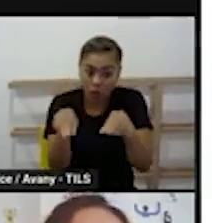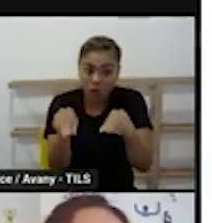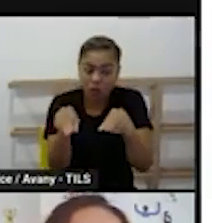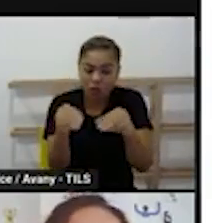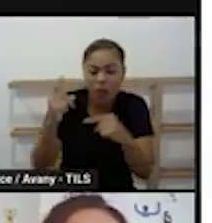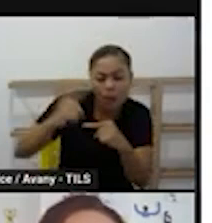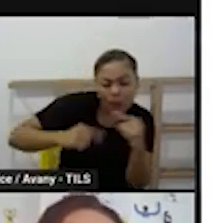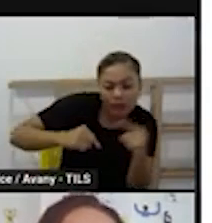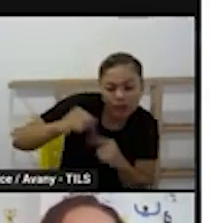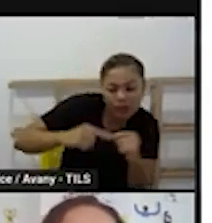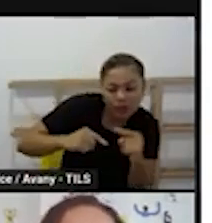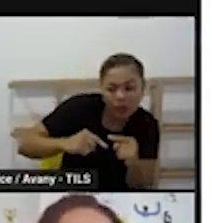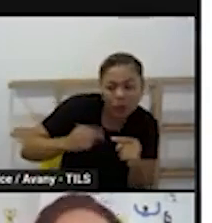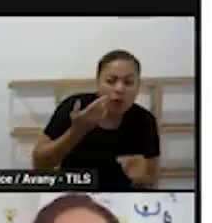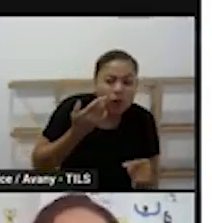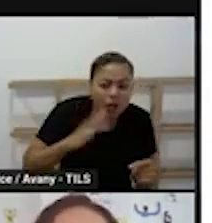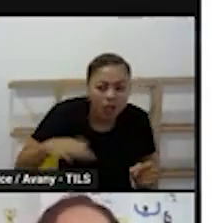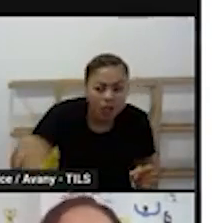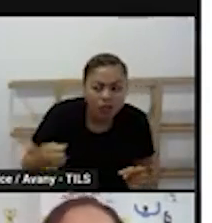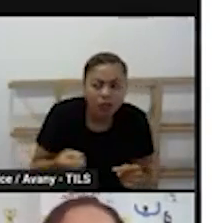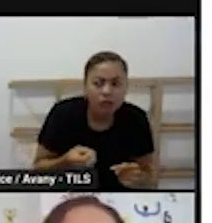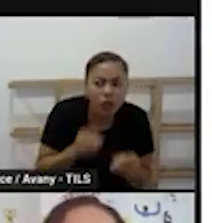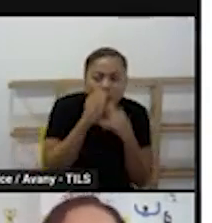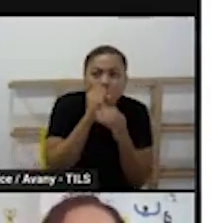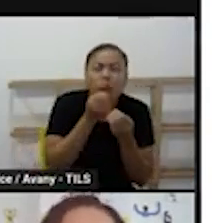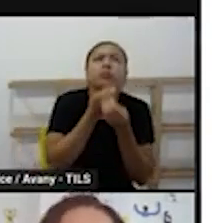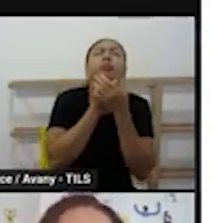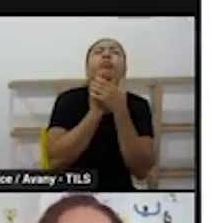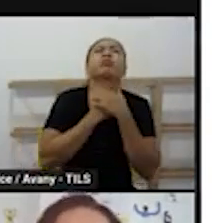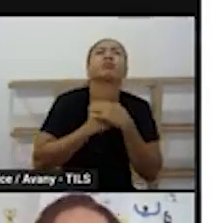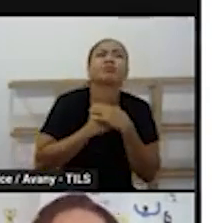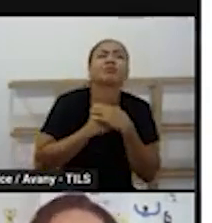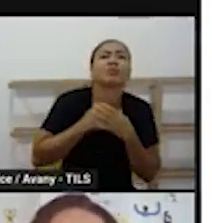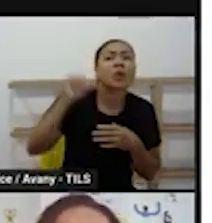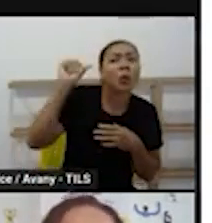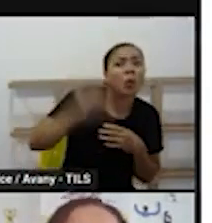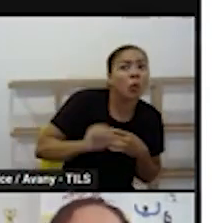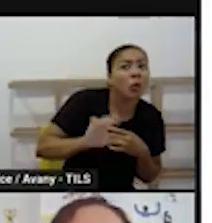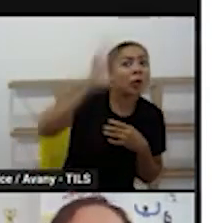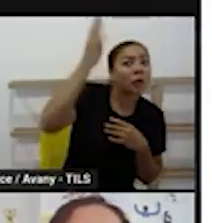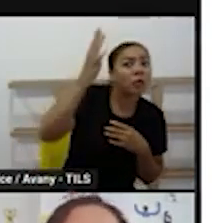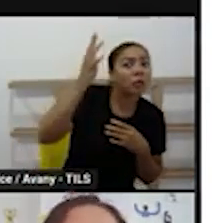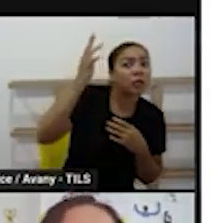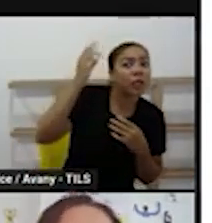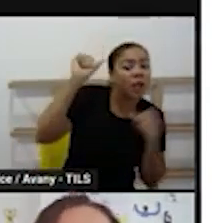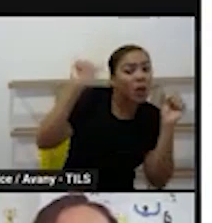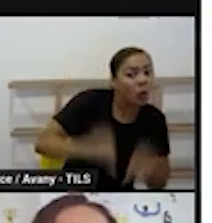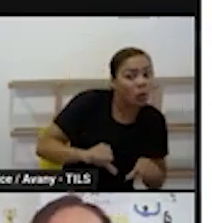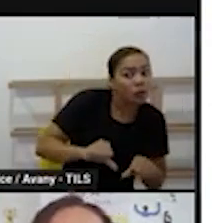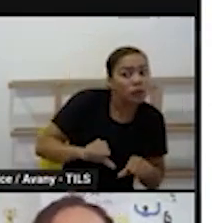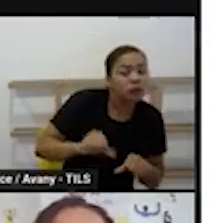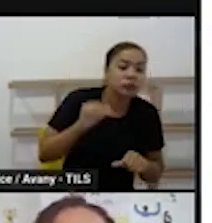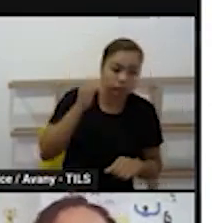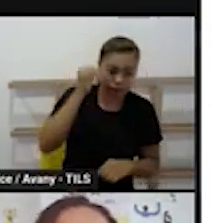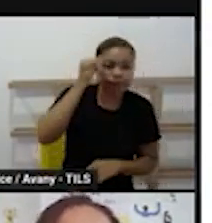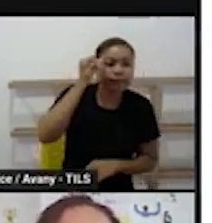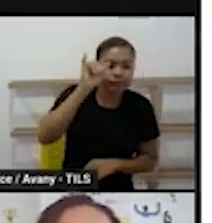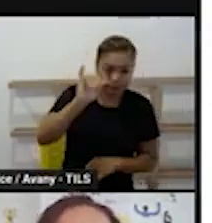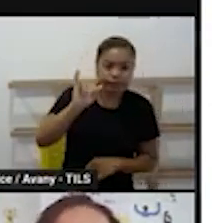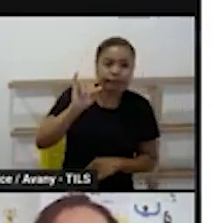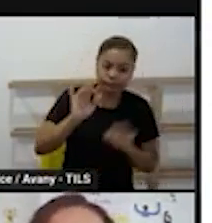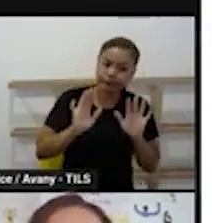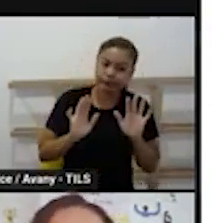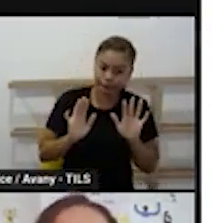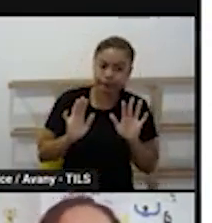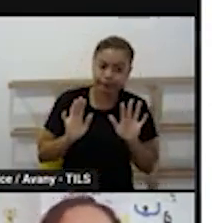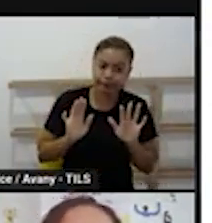mais autonomia de fazer sozinhas então o material que elas vão explorar nas mesas até o momento que todas chegarem ao momento